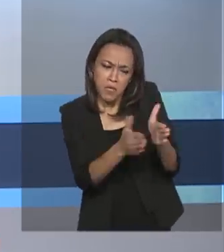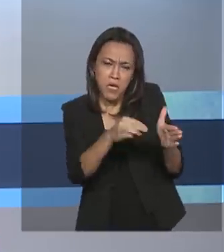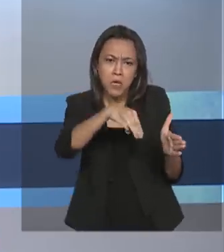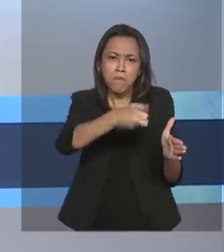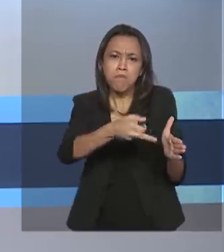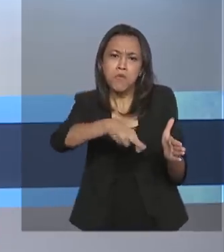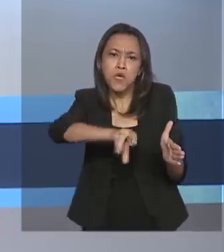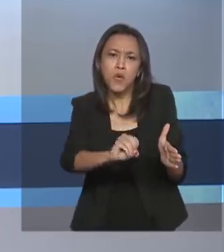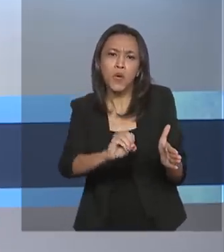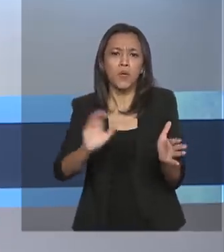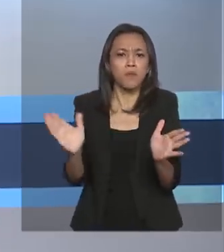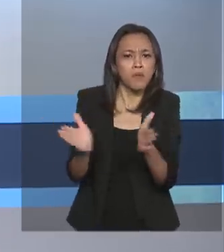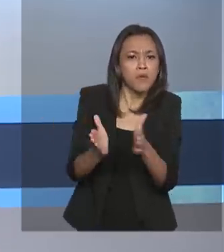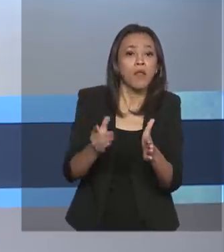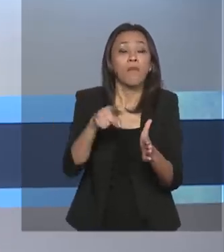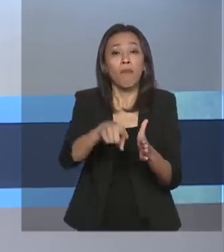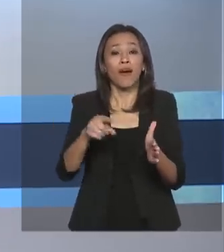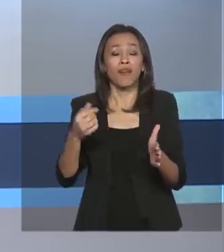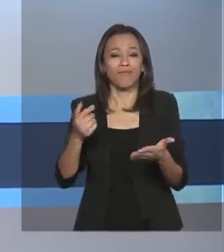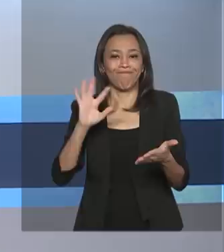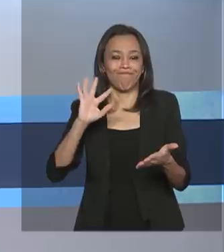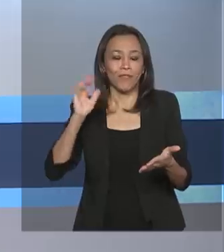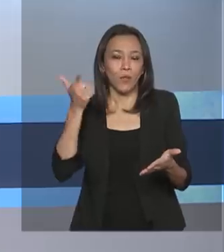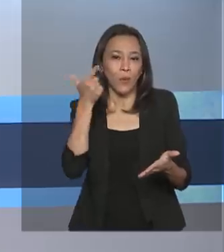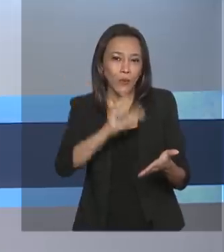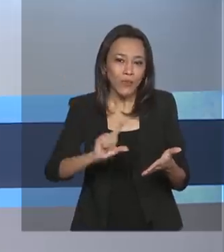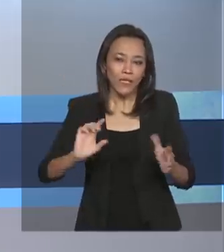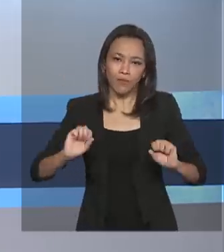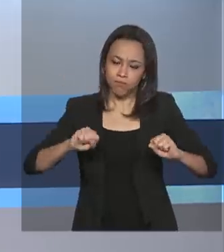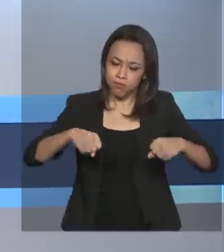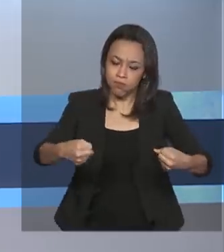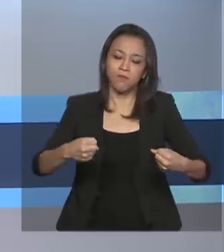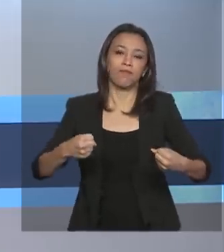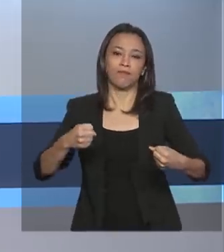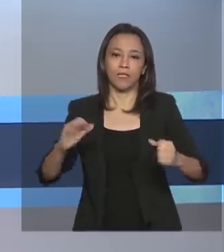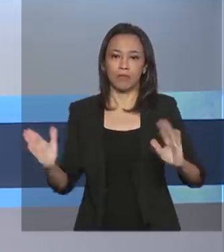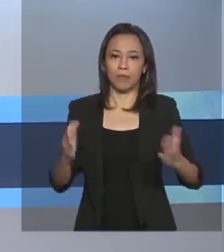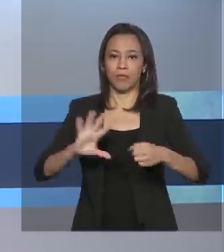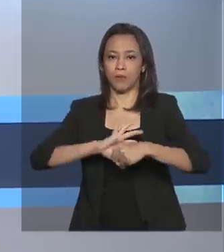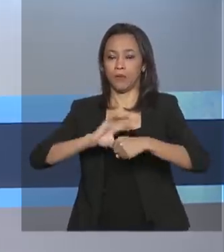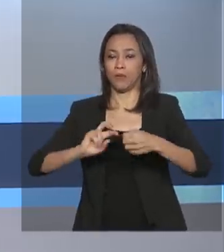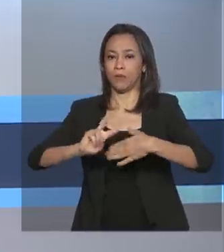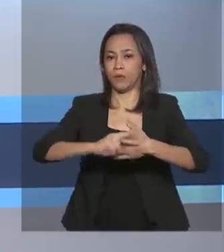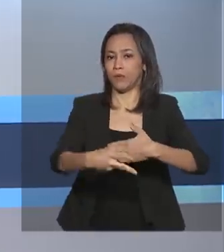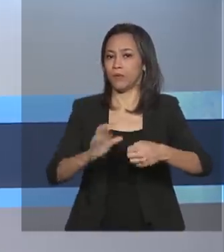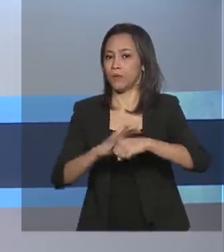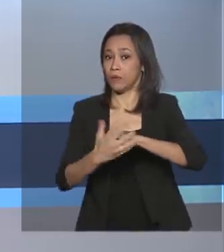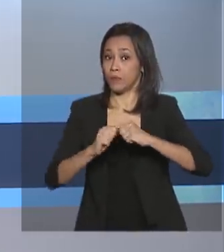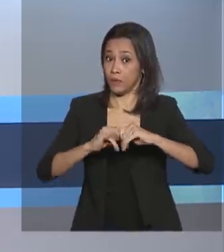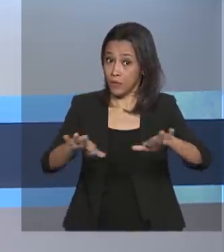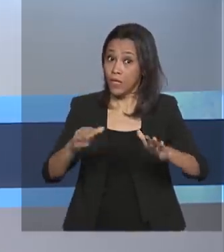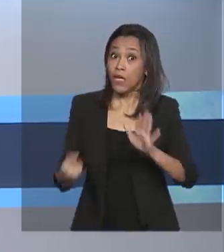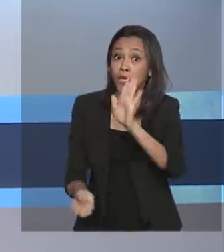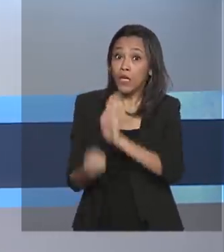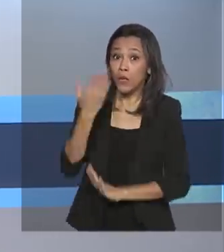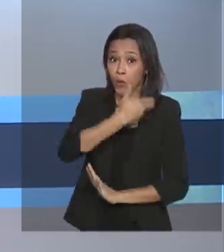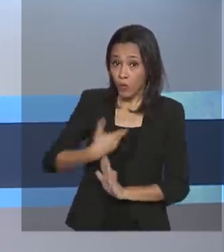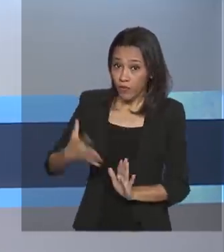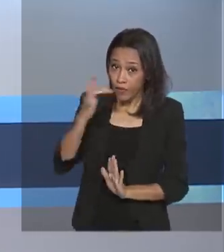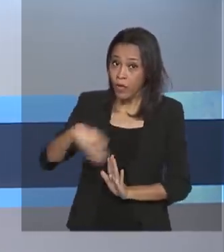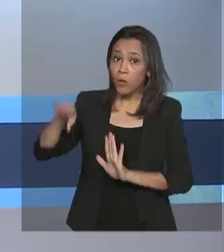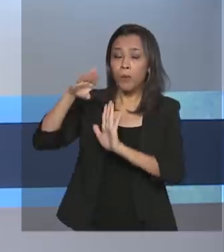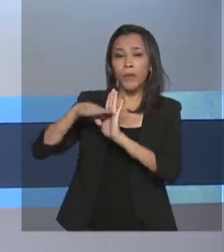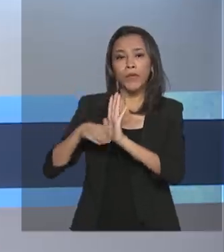pequeno porte a enfrentar os impactos dessa pandemia, o governo federal criou um programa especial para o setor que destina quase